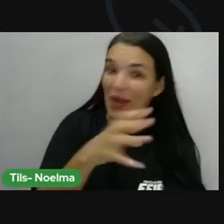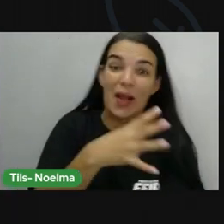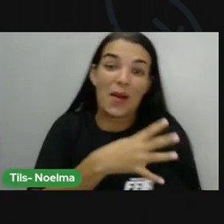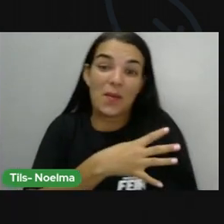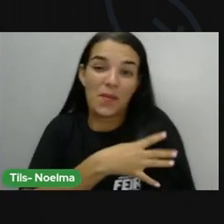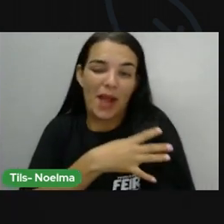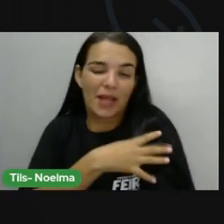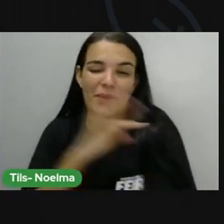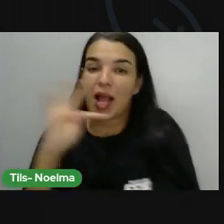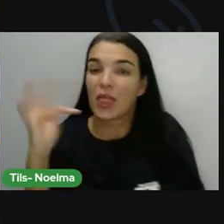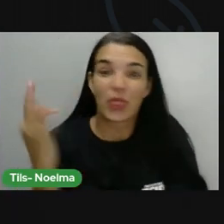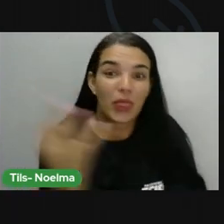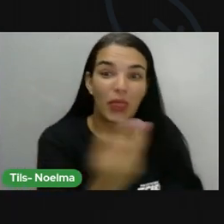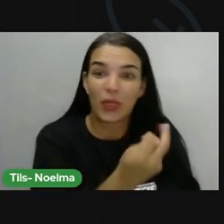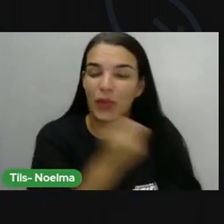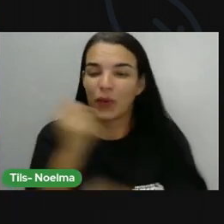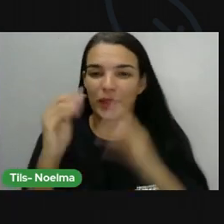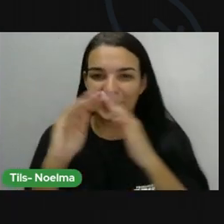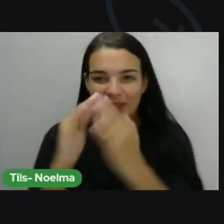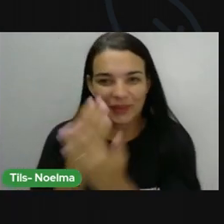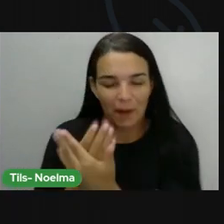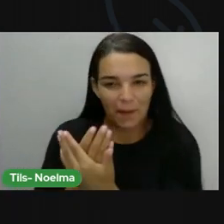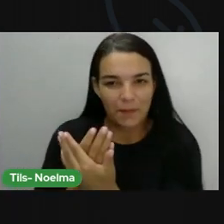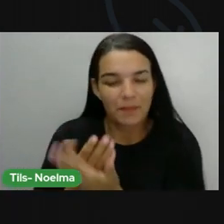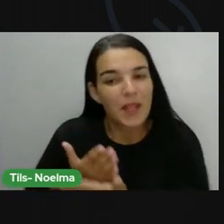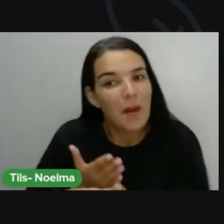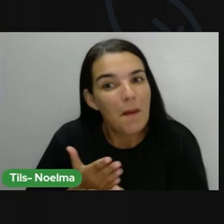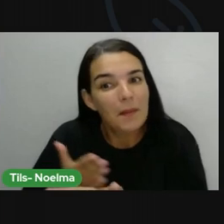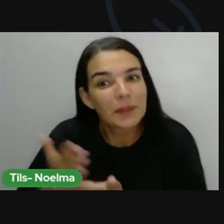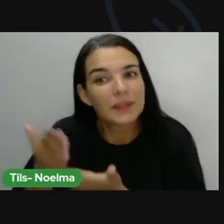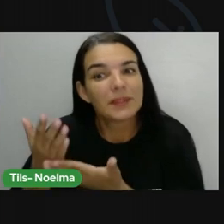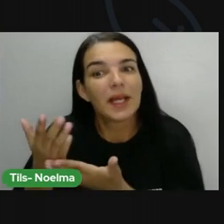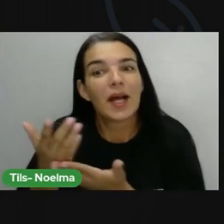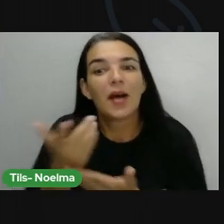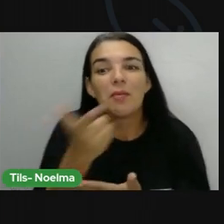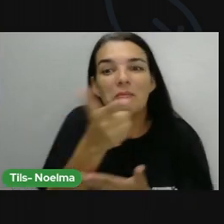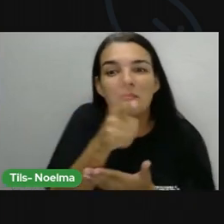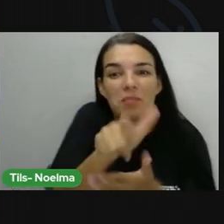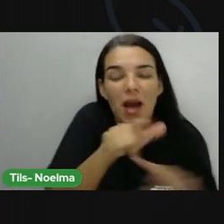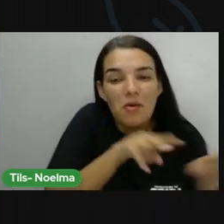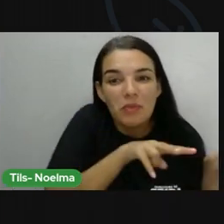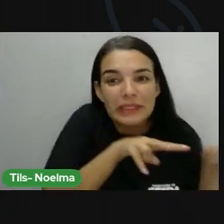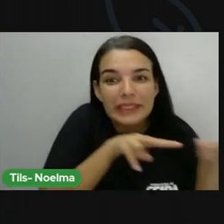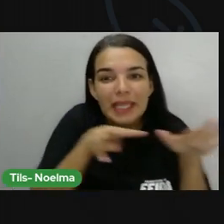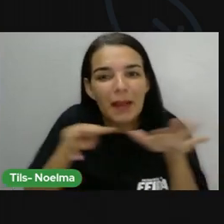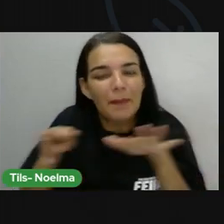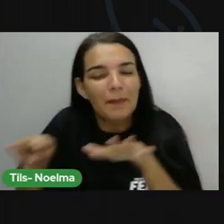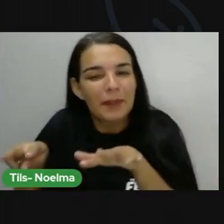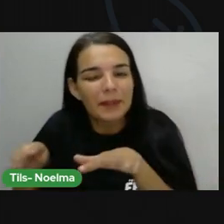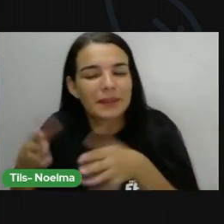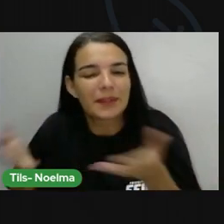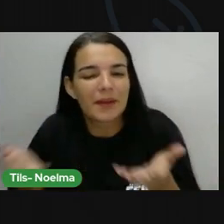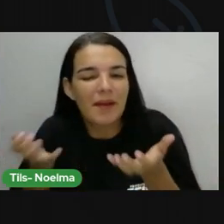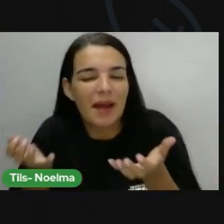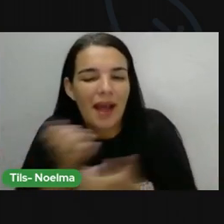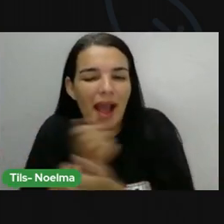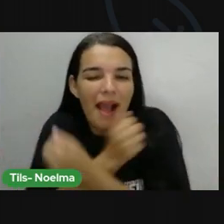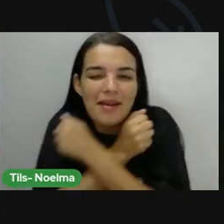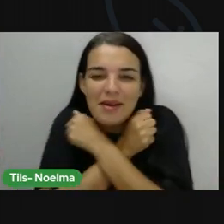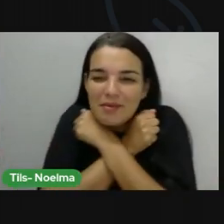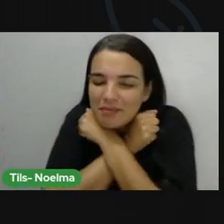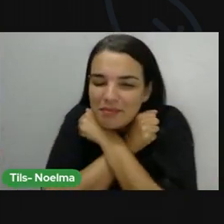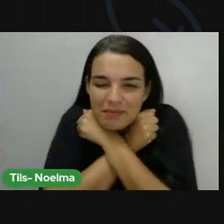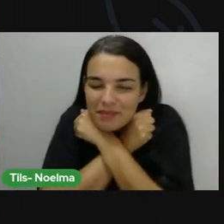anos, né? Iniciando mais uma semana, gostaria de deixar aqui o meu abraço especial aí para os